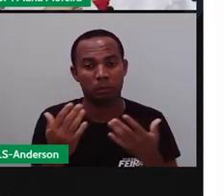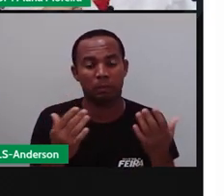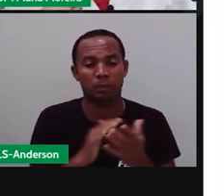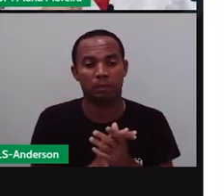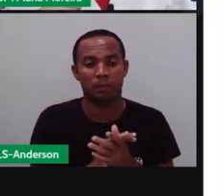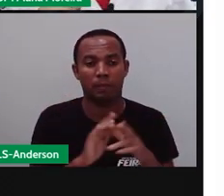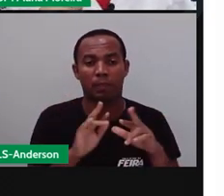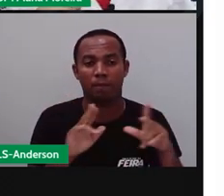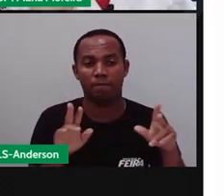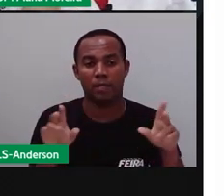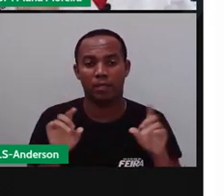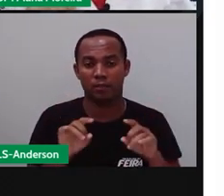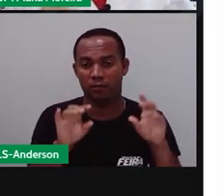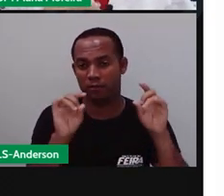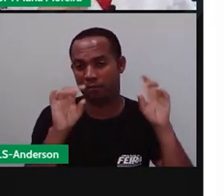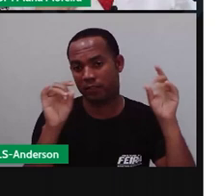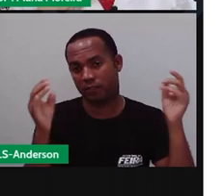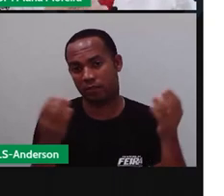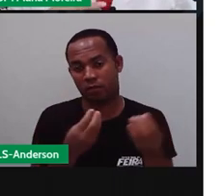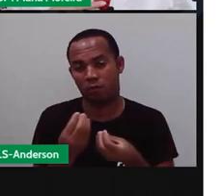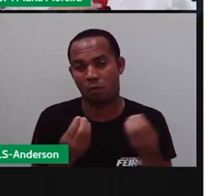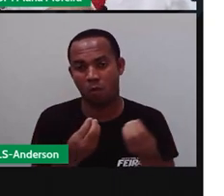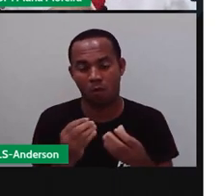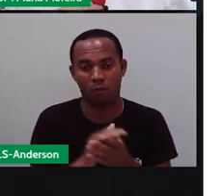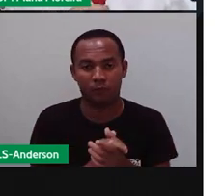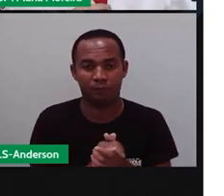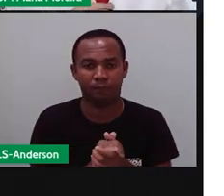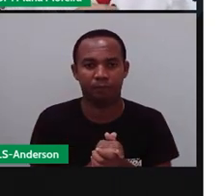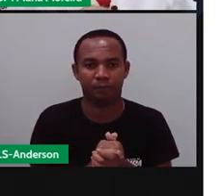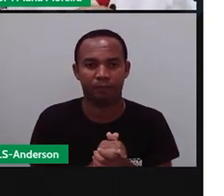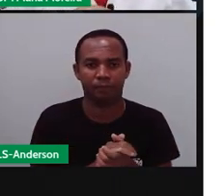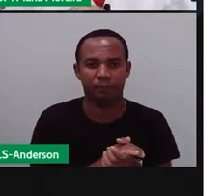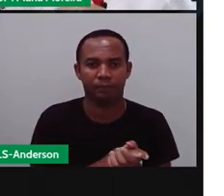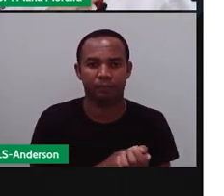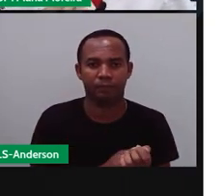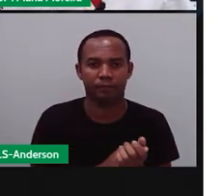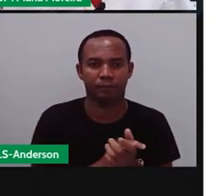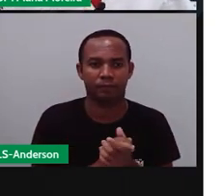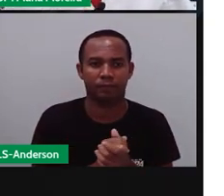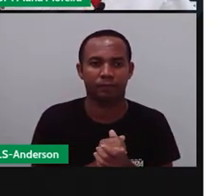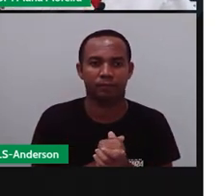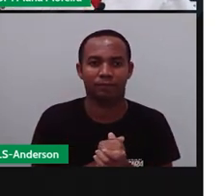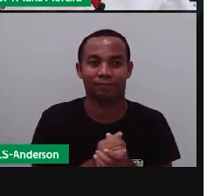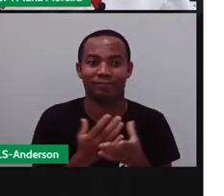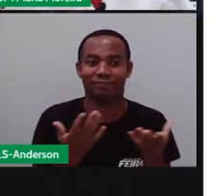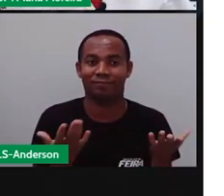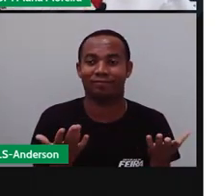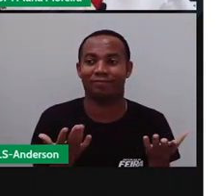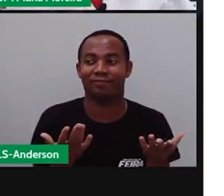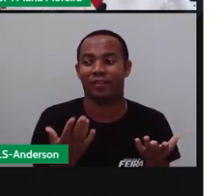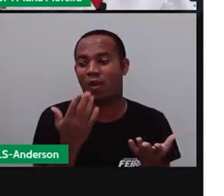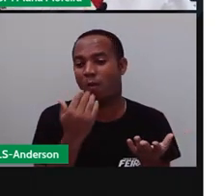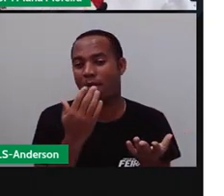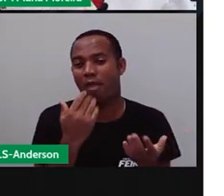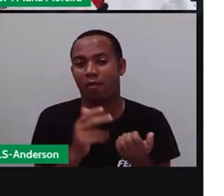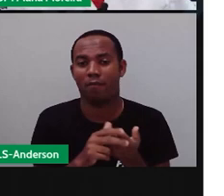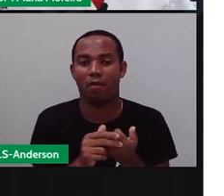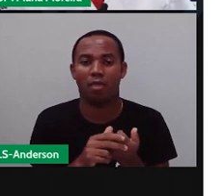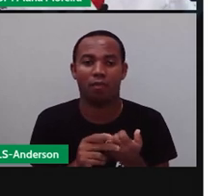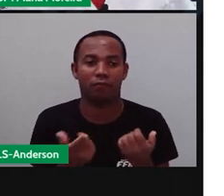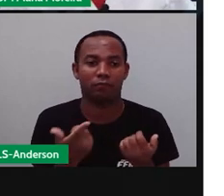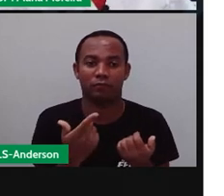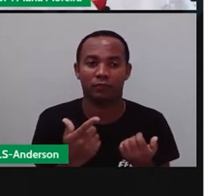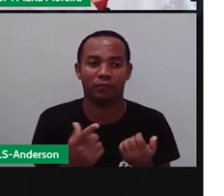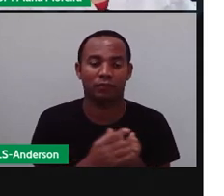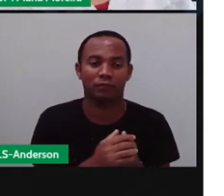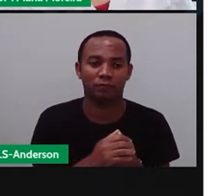É um negócio mais chiquezinho. Queijinho coalho, um pastelzinho, né? Um cachorro quente. Cadê a emoção de se entalar com alguma coisa de milho? Não tem.